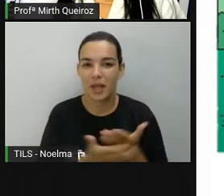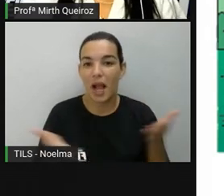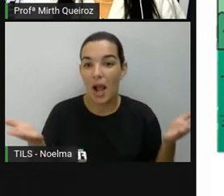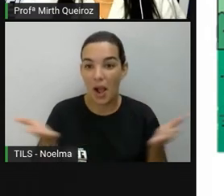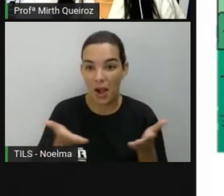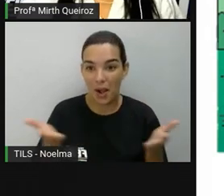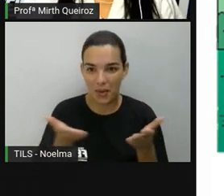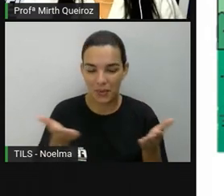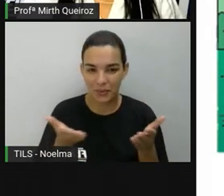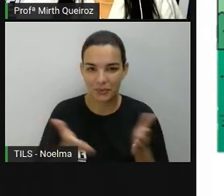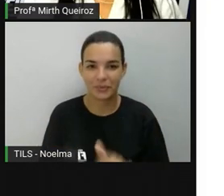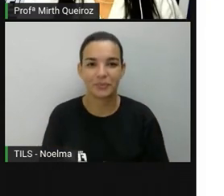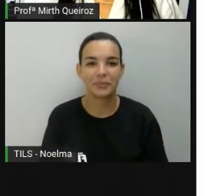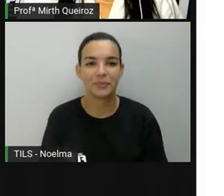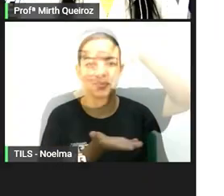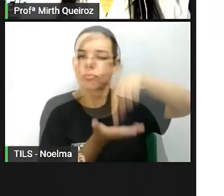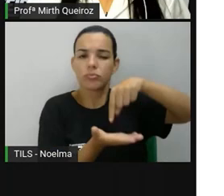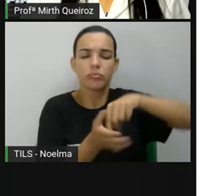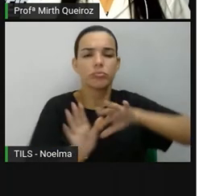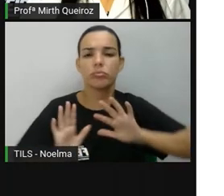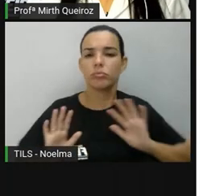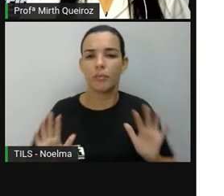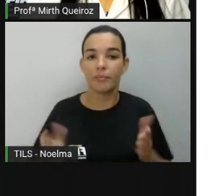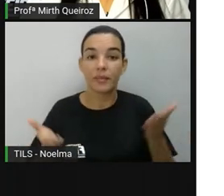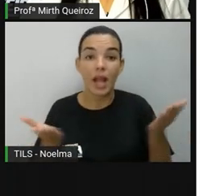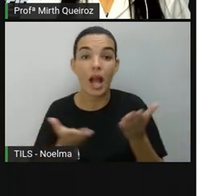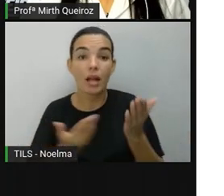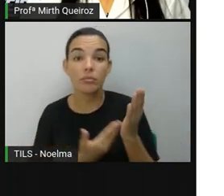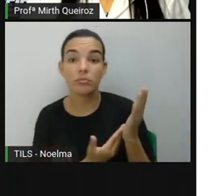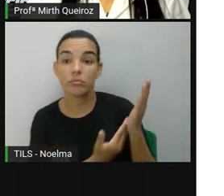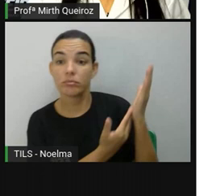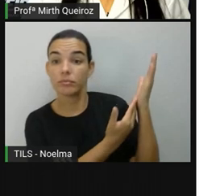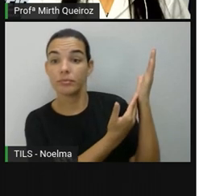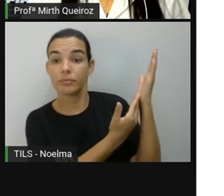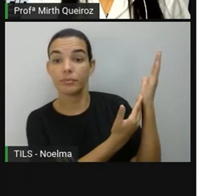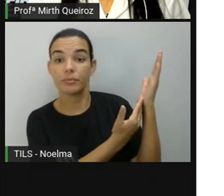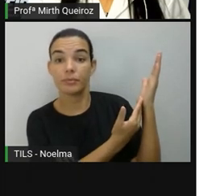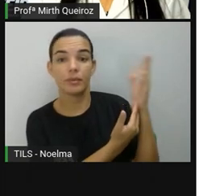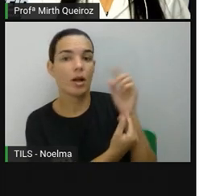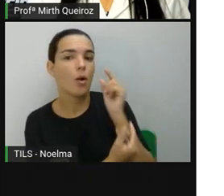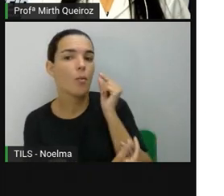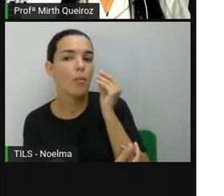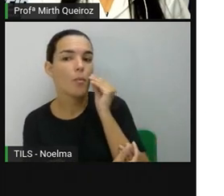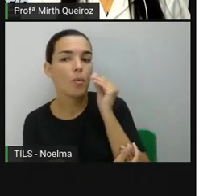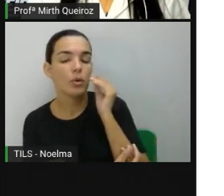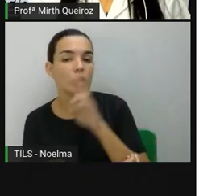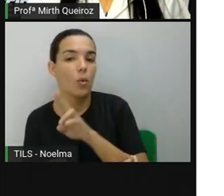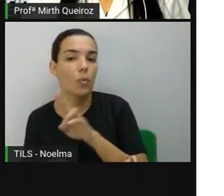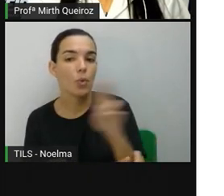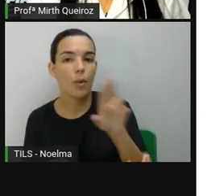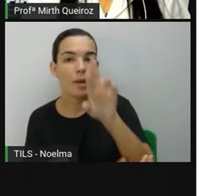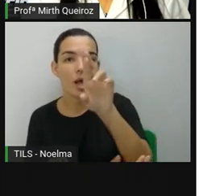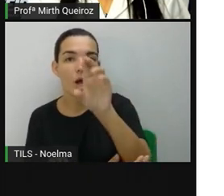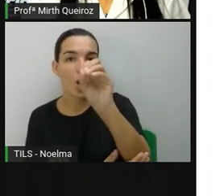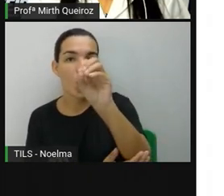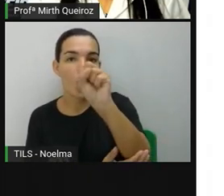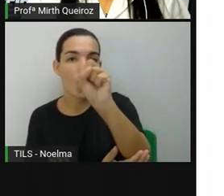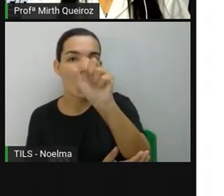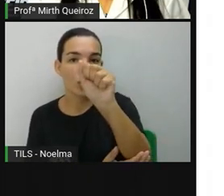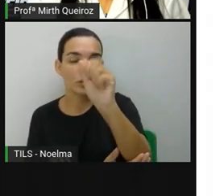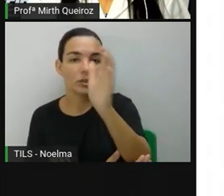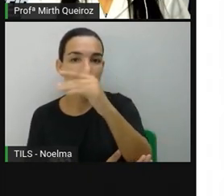neste momento. Aqui nós temos a Rosa dos Ventos. É um esquema em forma de estrela que